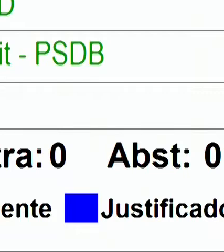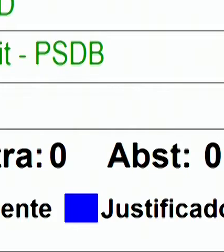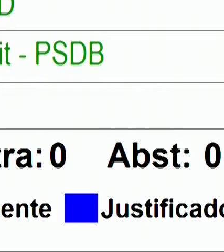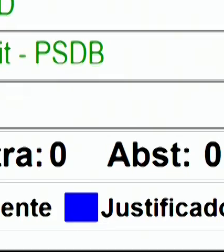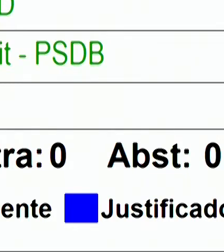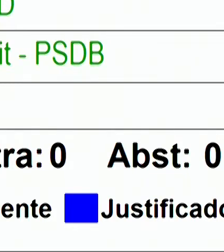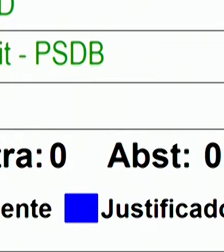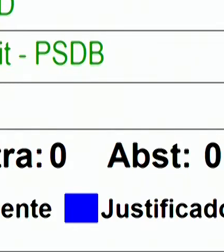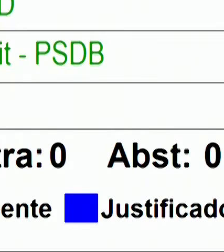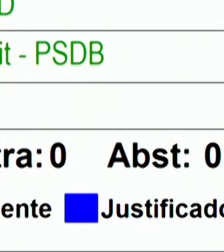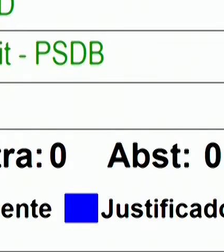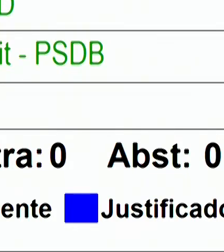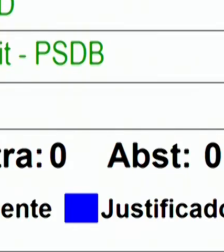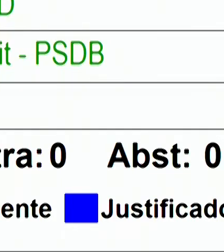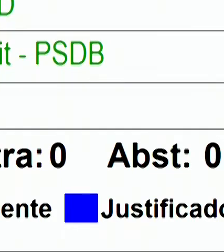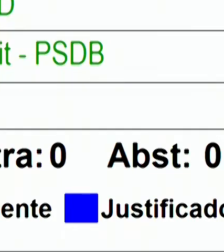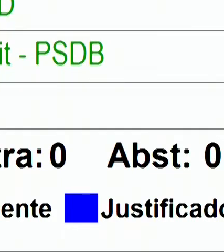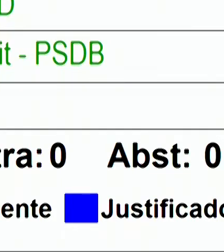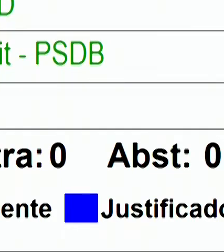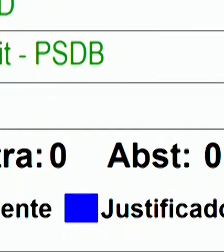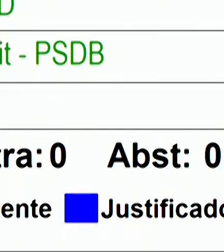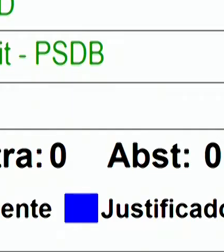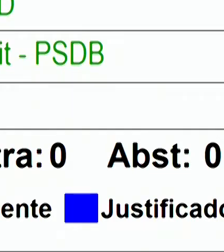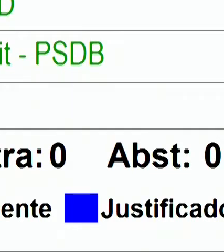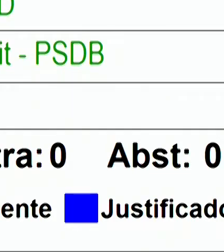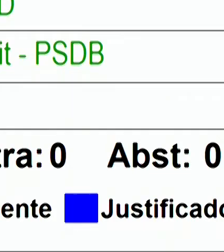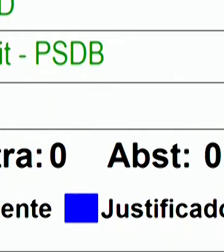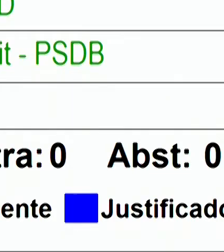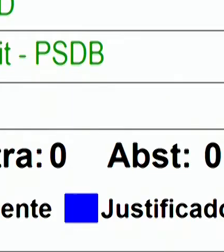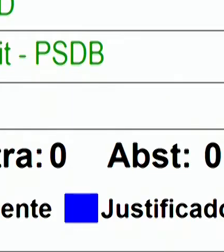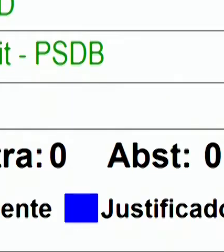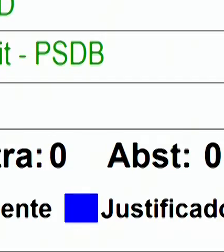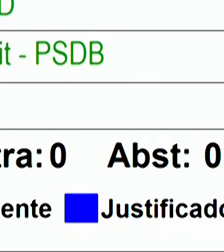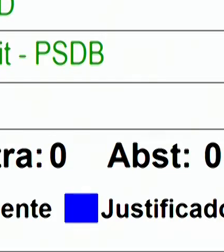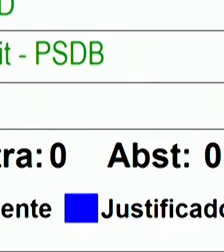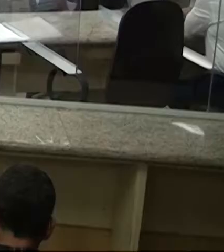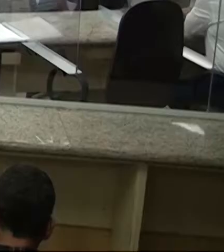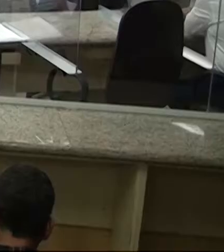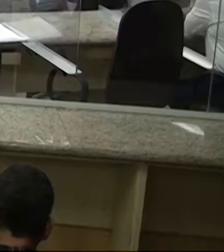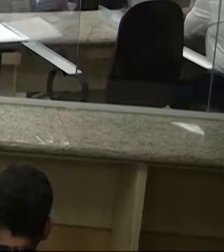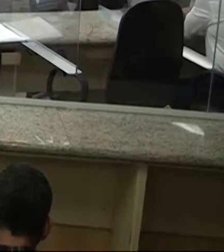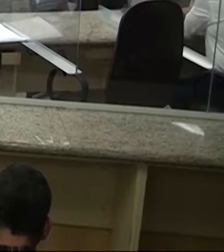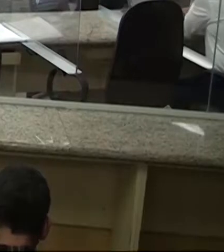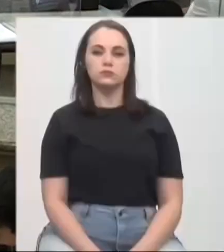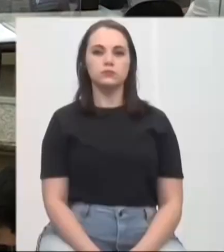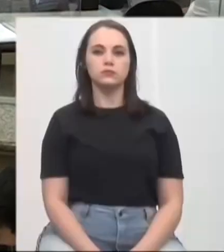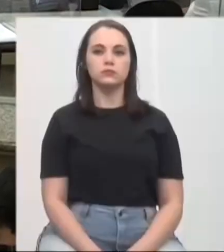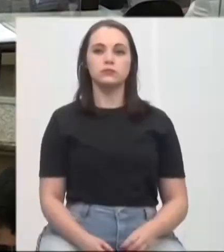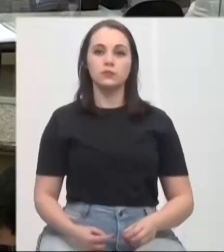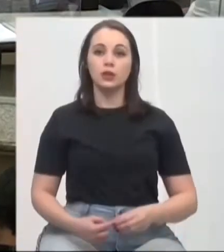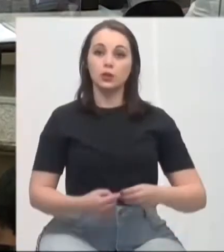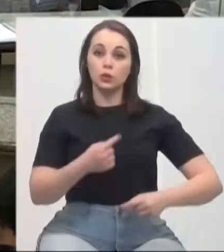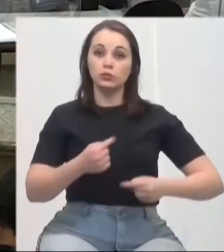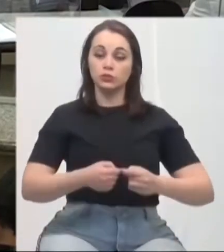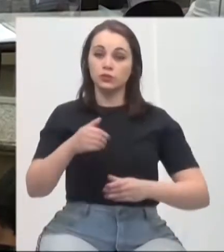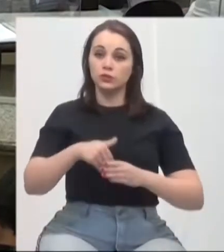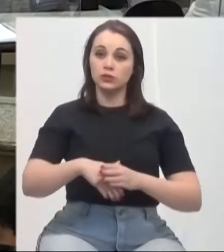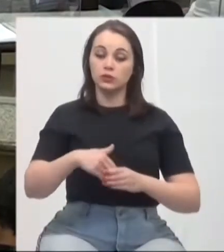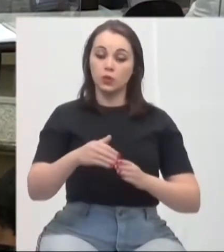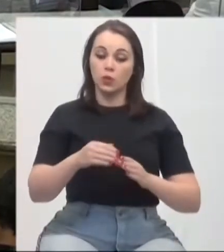Em única discussão, quórum confirmado, em única discussão e votação, a moção de aplauso número